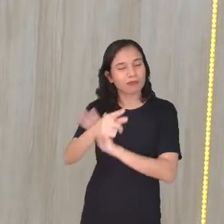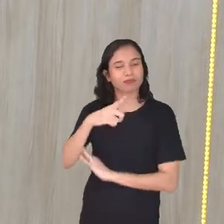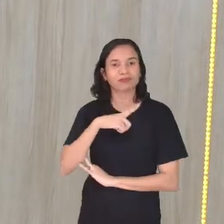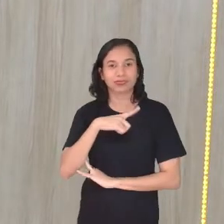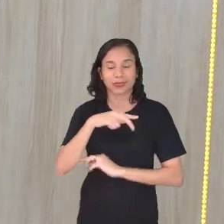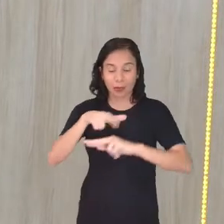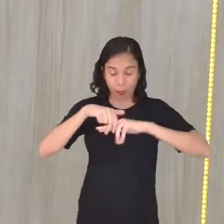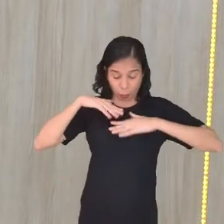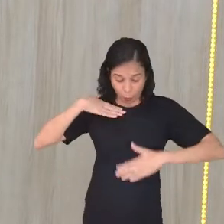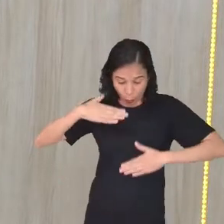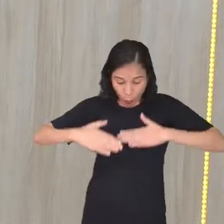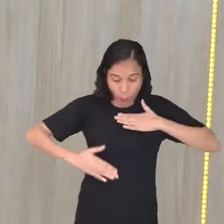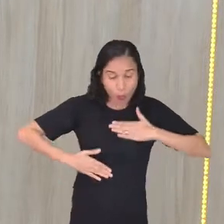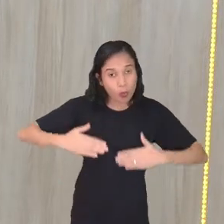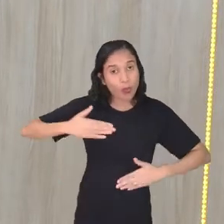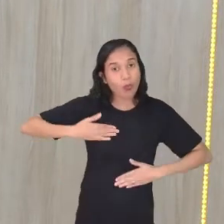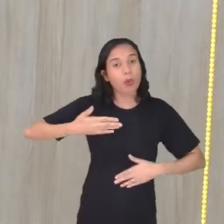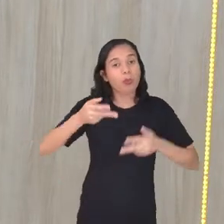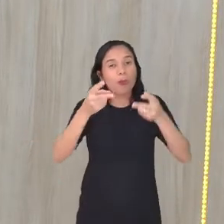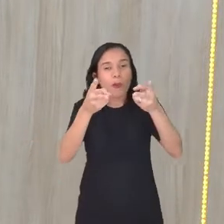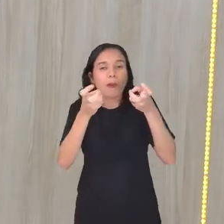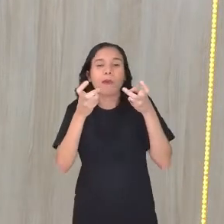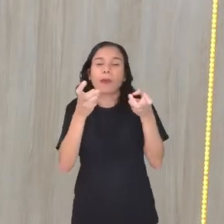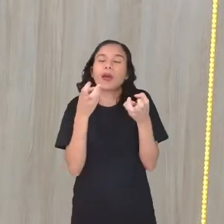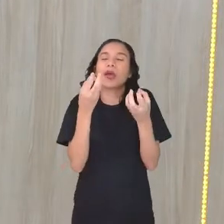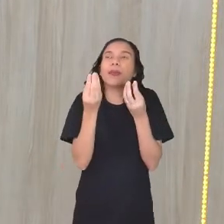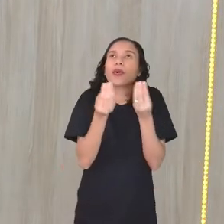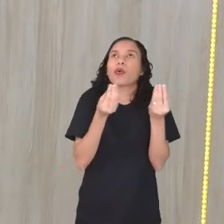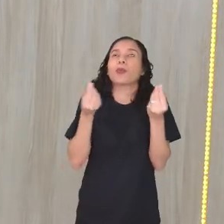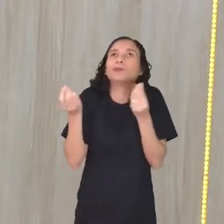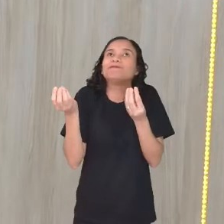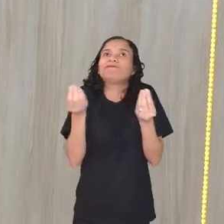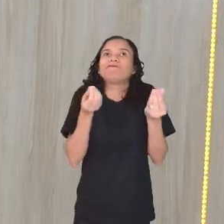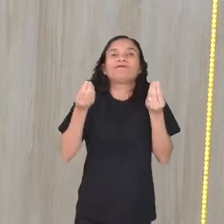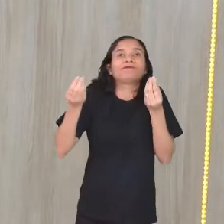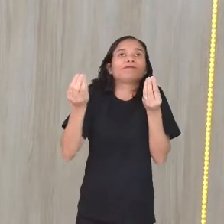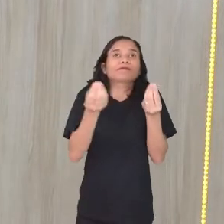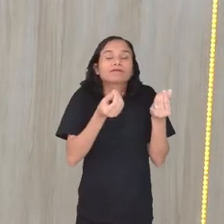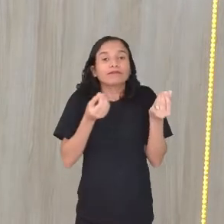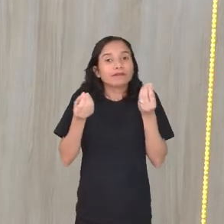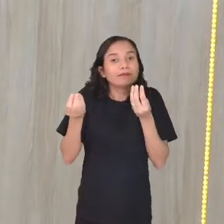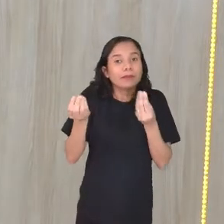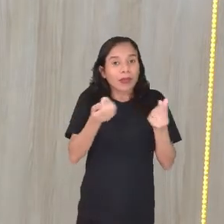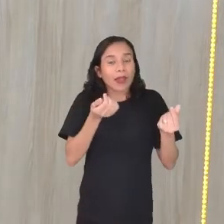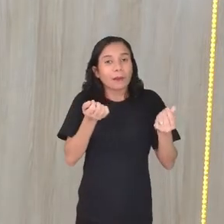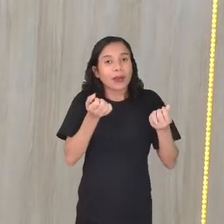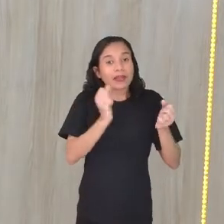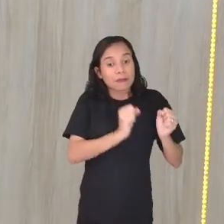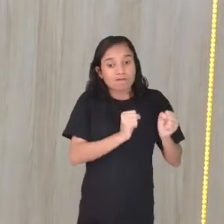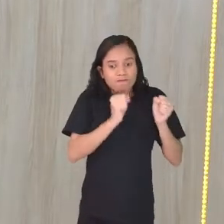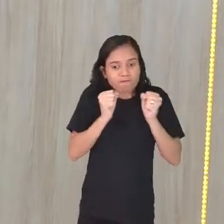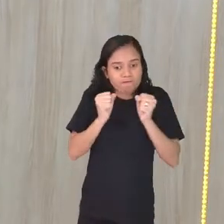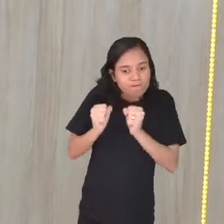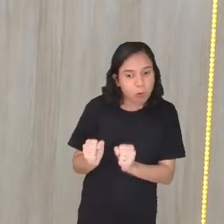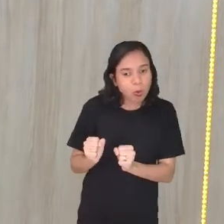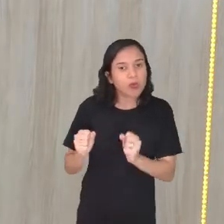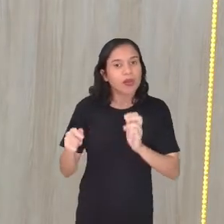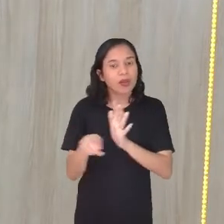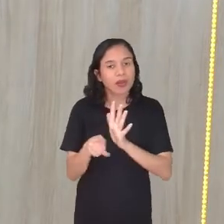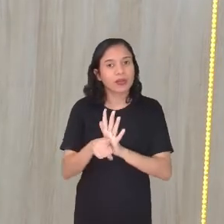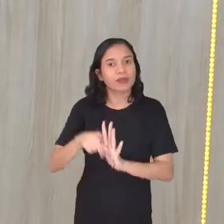questão do corpo, eles entendem como esse poder, né? Essa